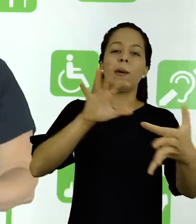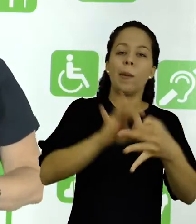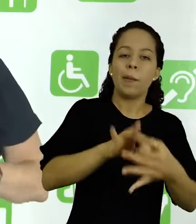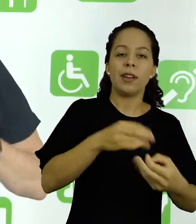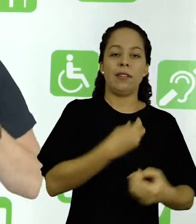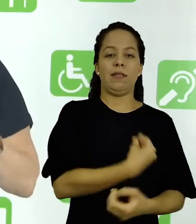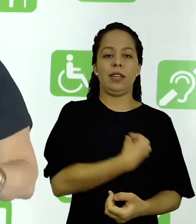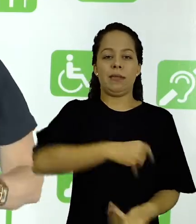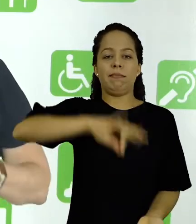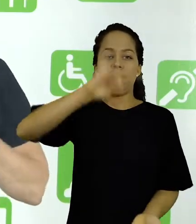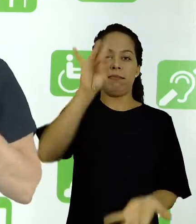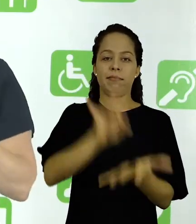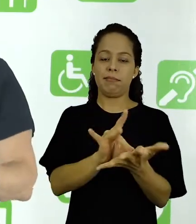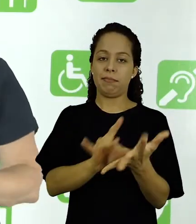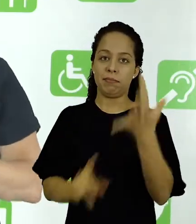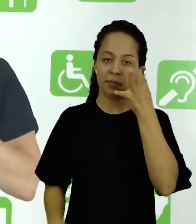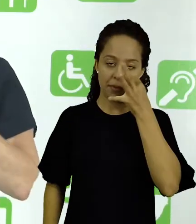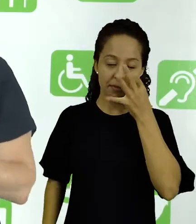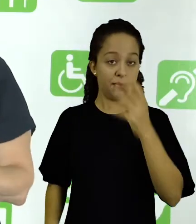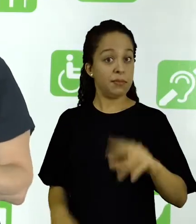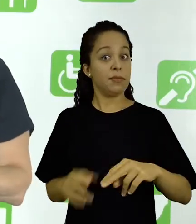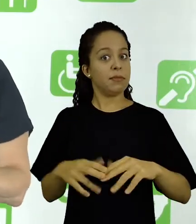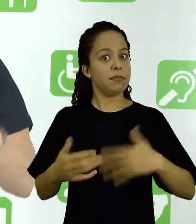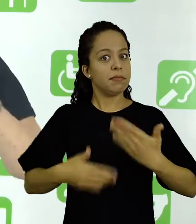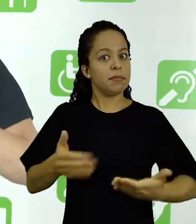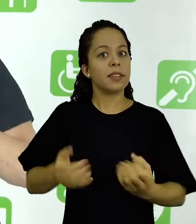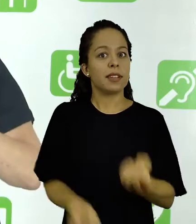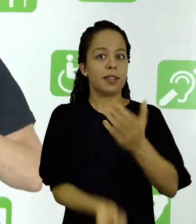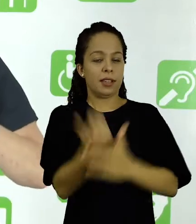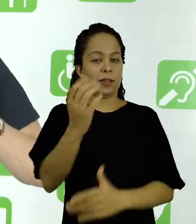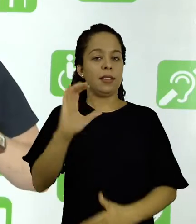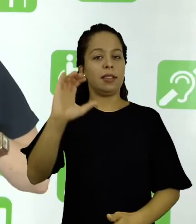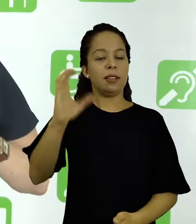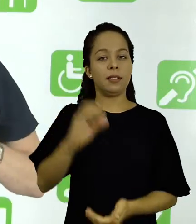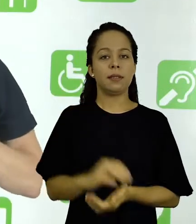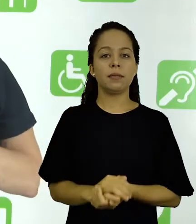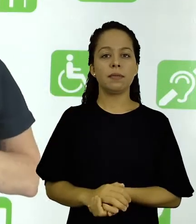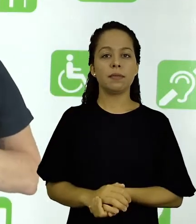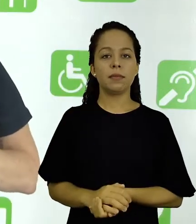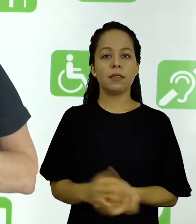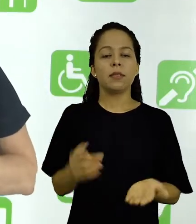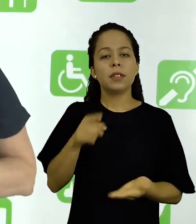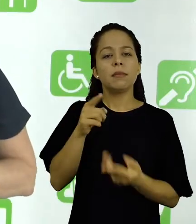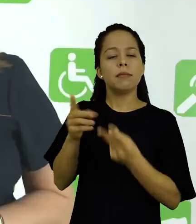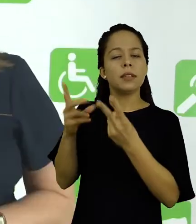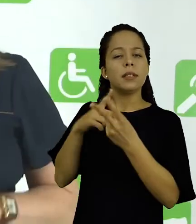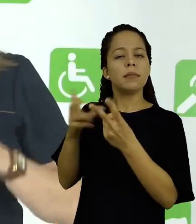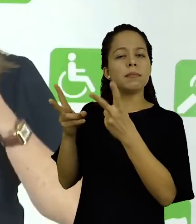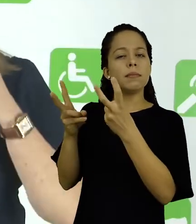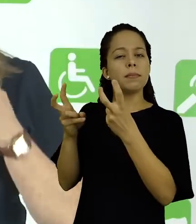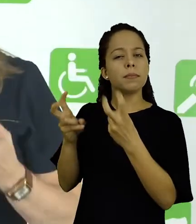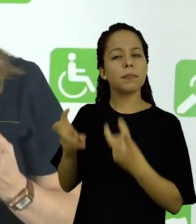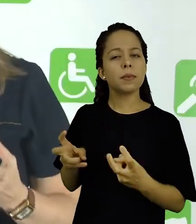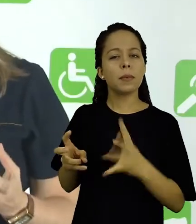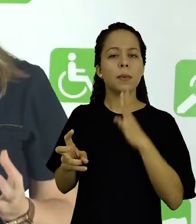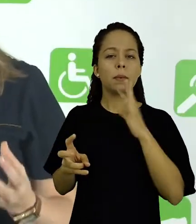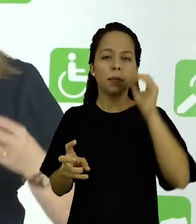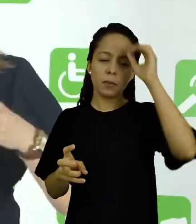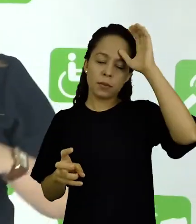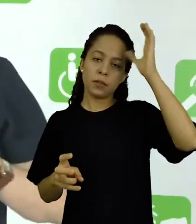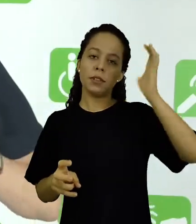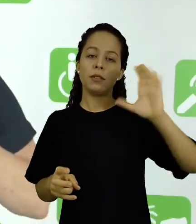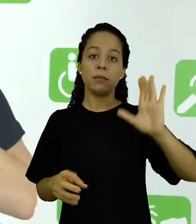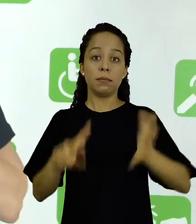teorias que foram aplicadas em termos práticos. Daí, surgiram as ciências. Para que vocês possam